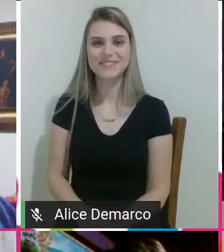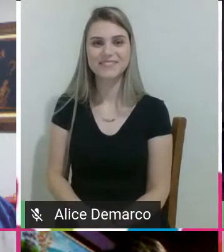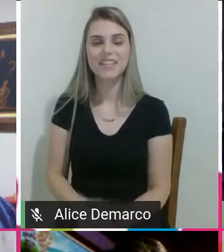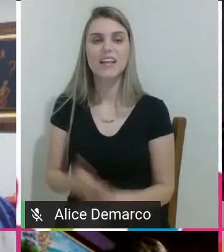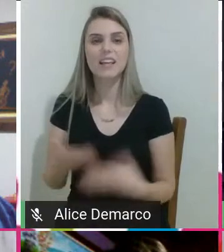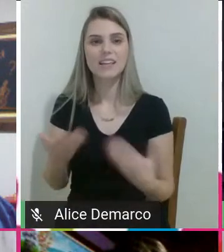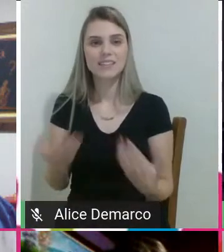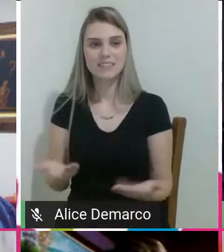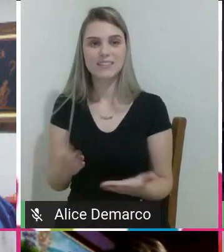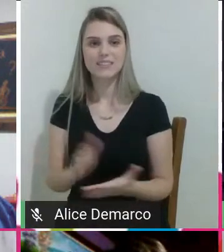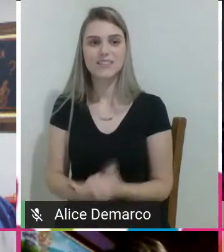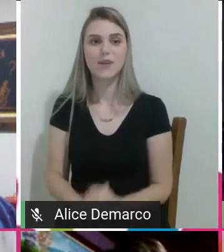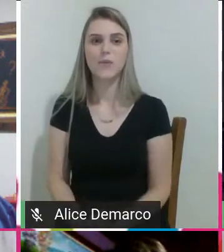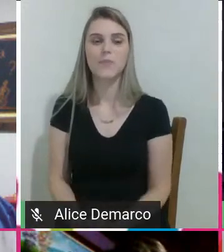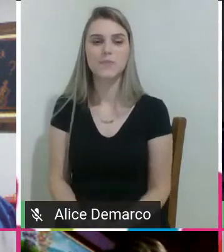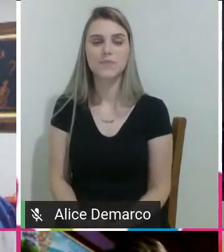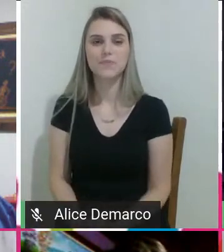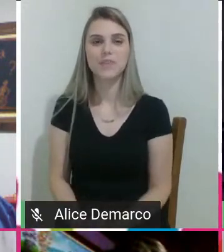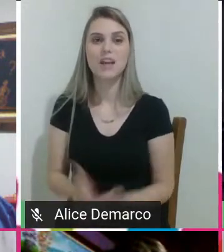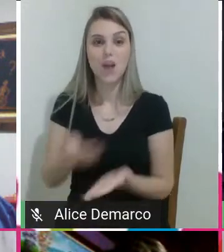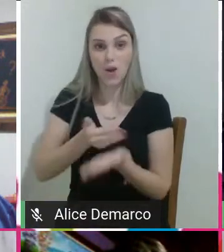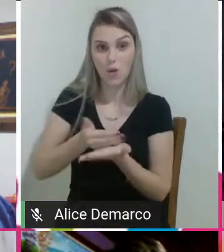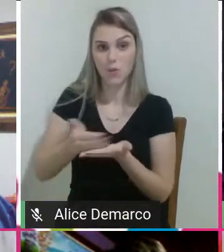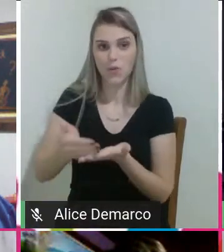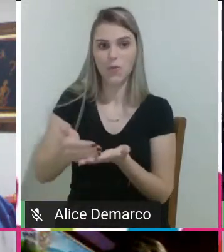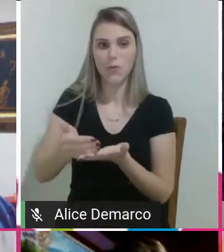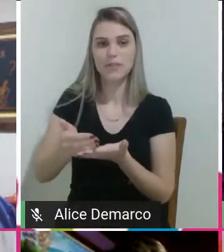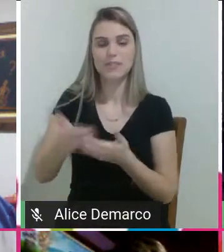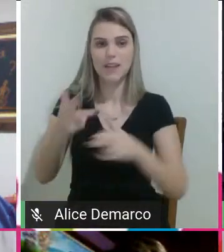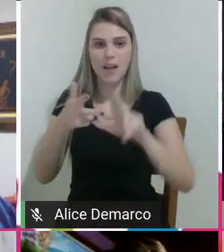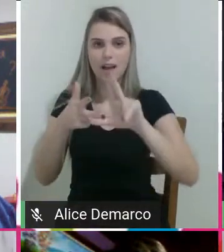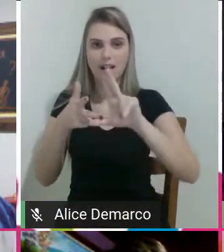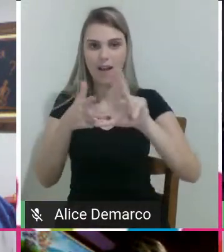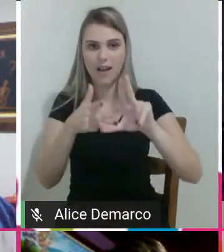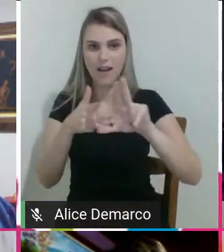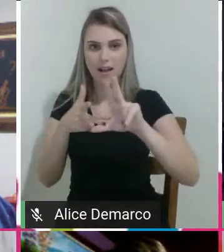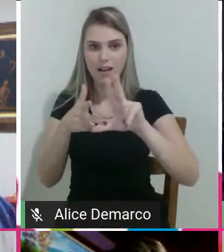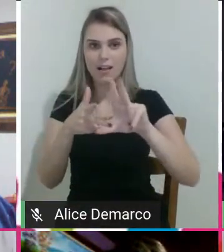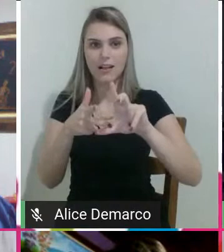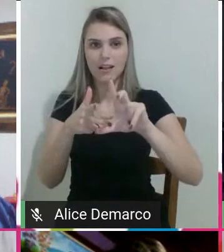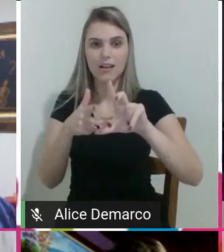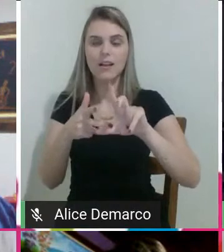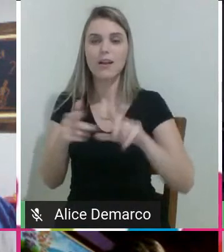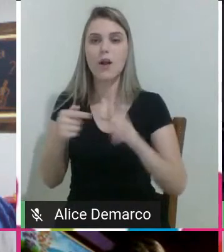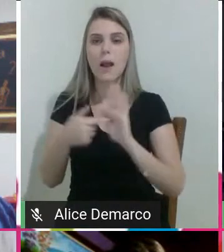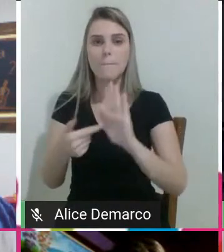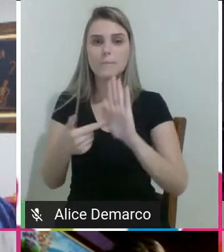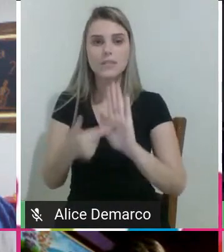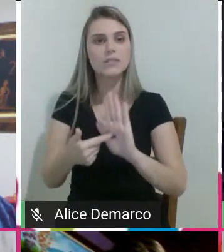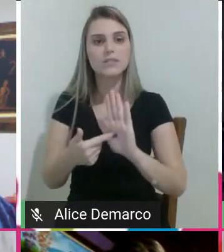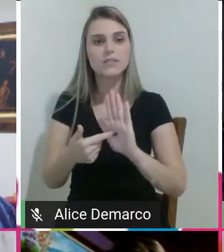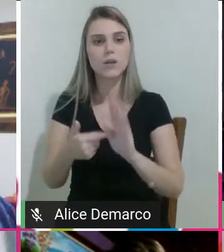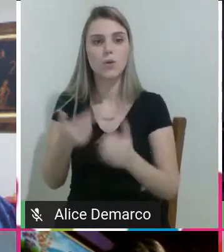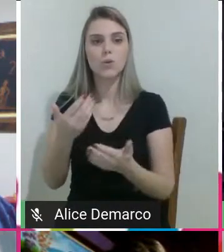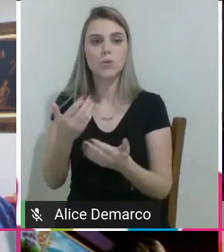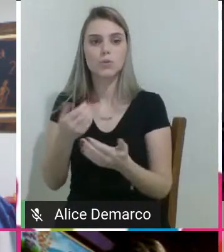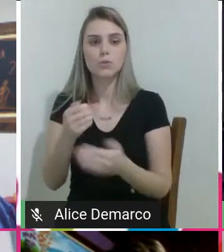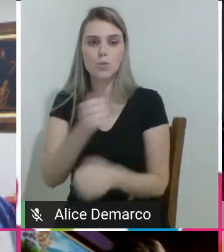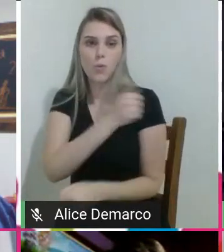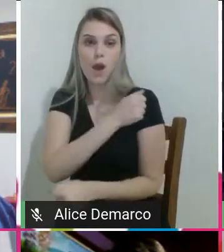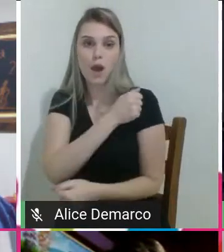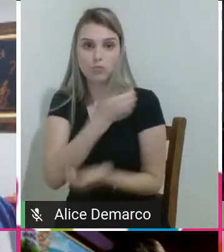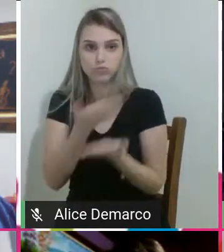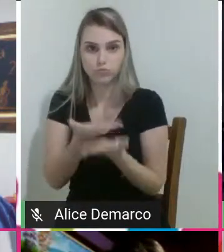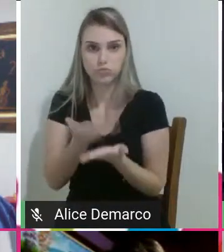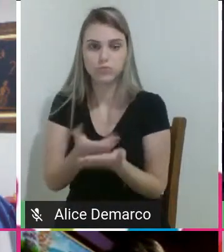Então, vamos iniciar, então, a live, né? Com a apresentação dos nossos estudantes. Serão três